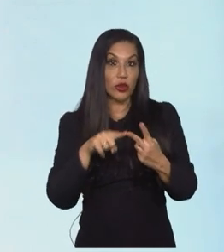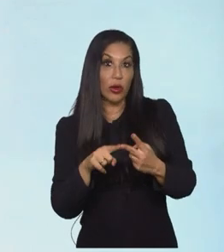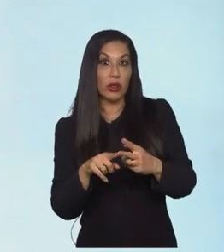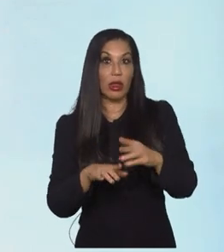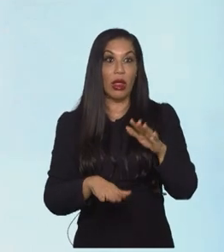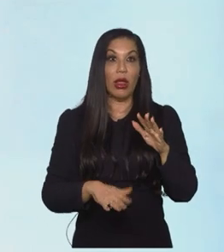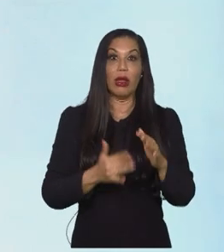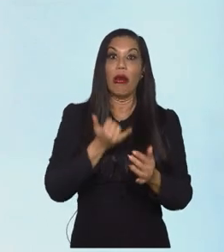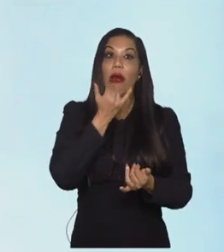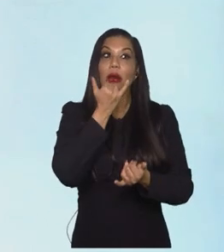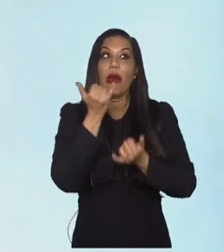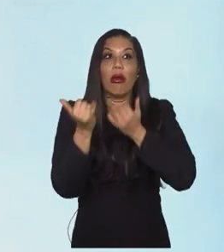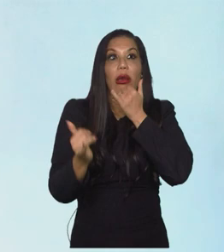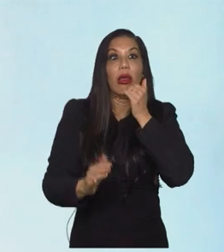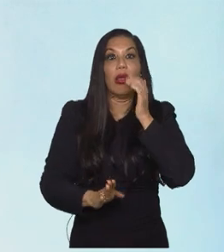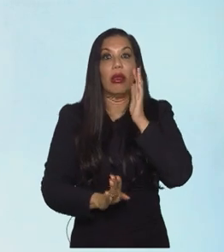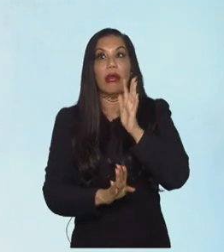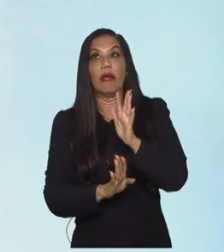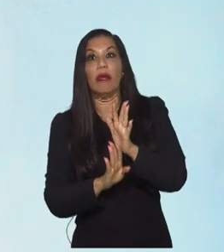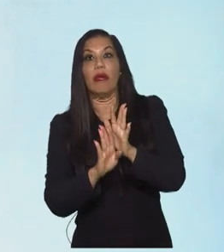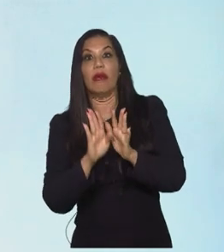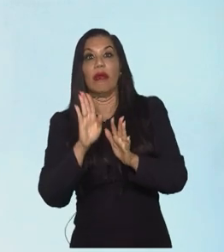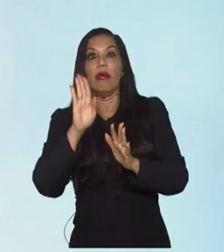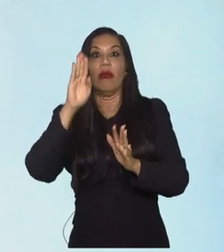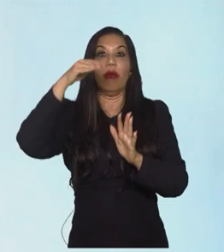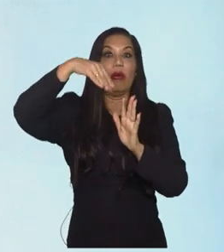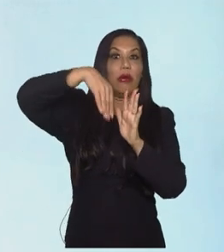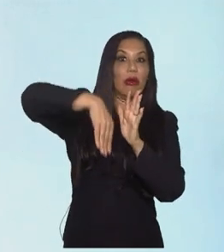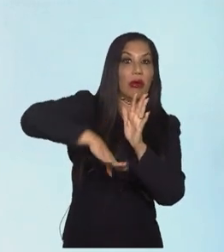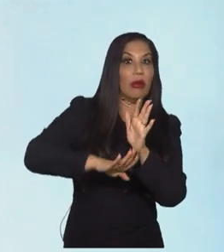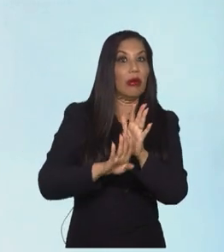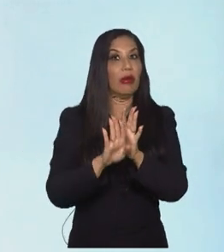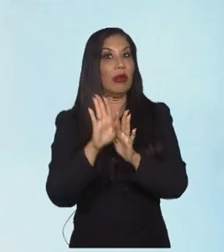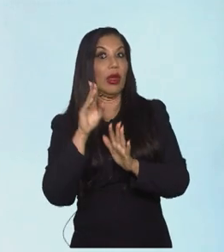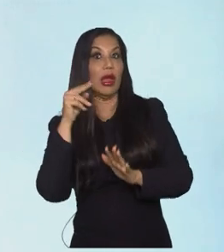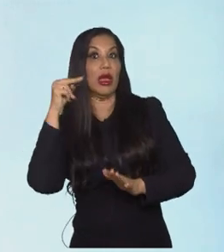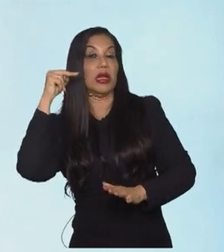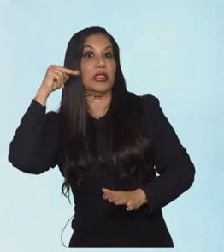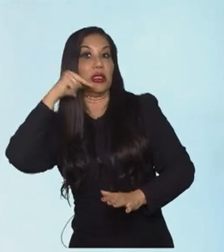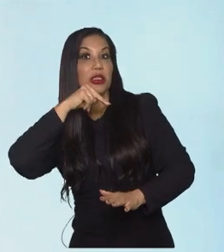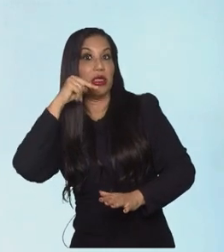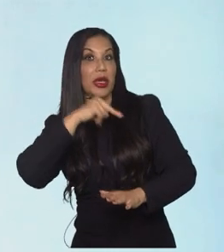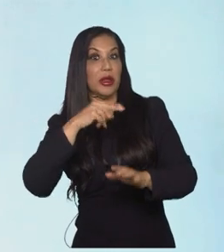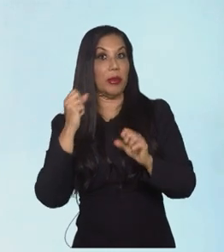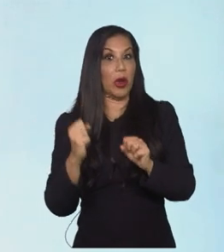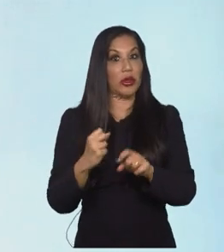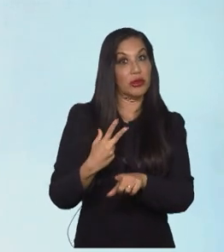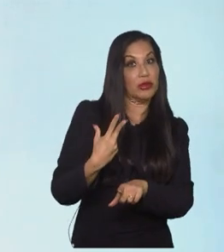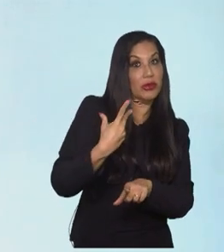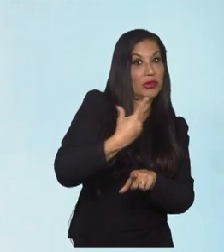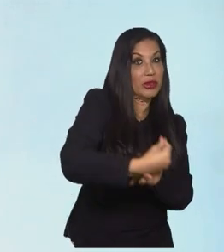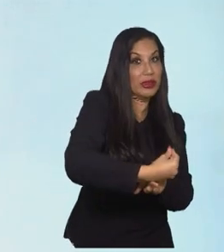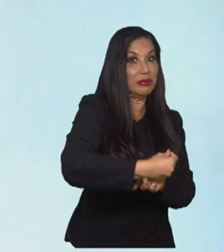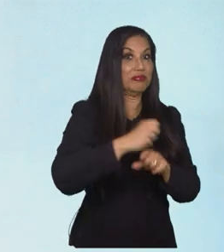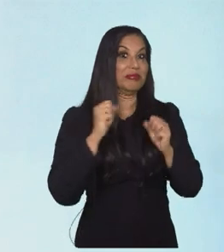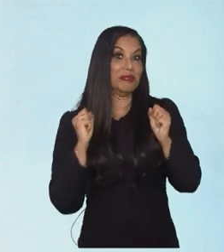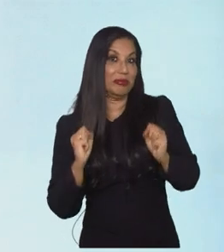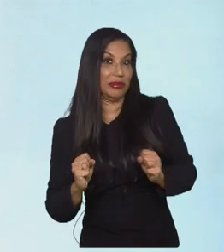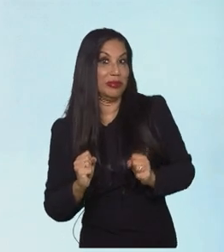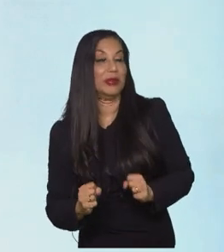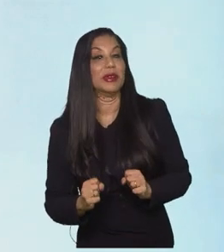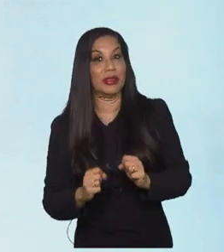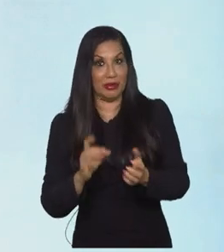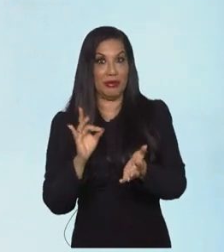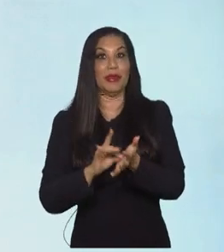né? A fase de grupos é muito rápida, são só três jogos. Caso essas equipes oscilem, a Nigéria pode, sim, ser uma